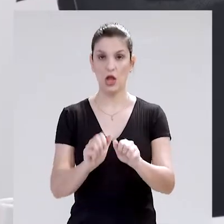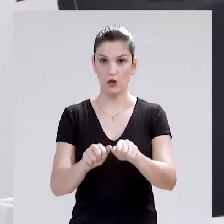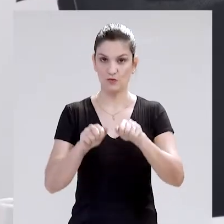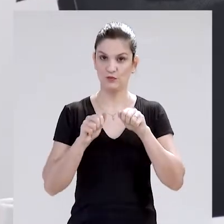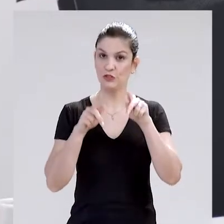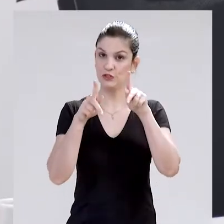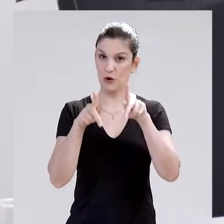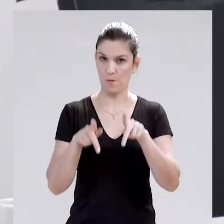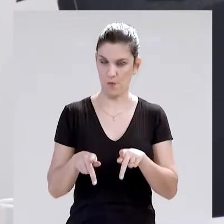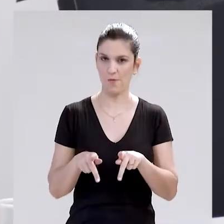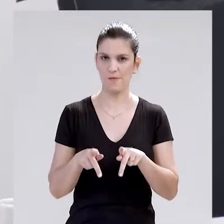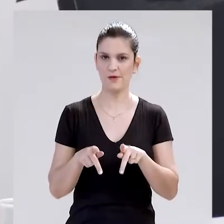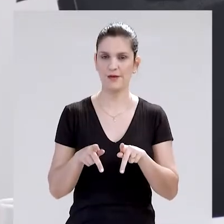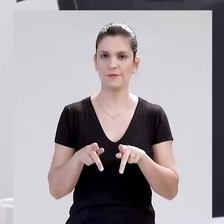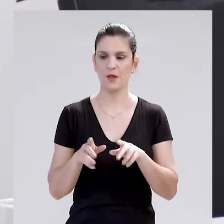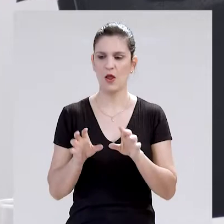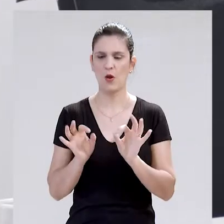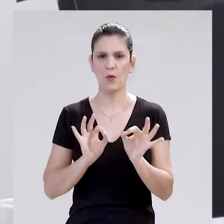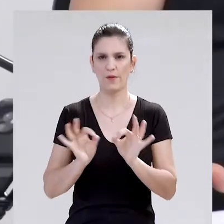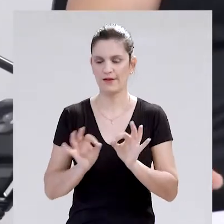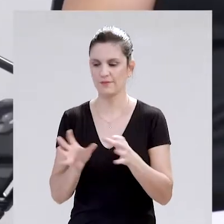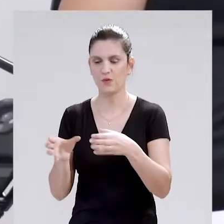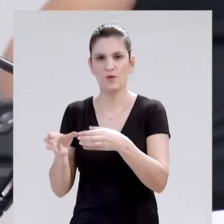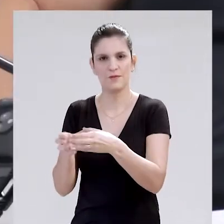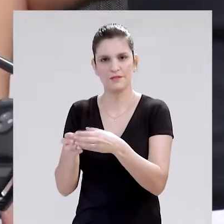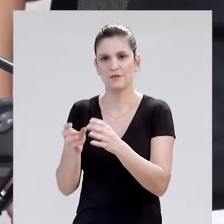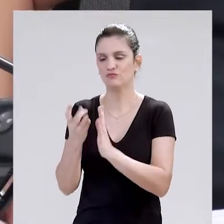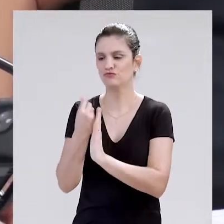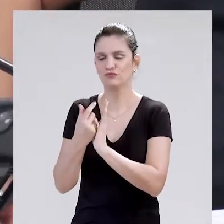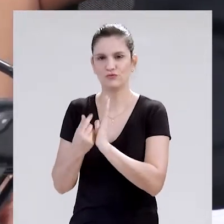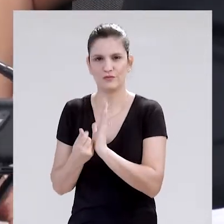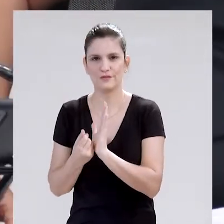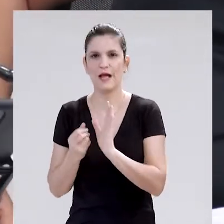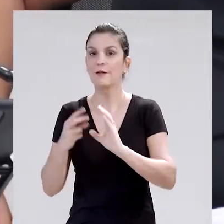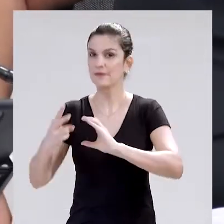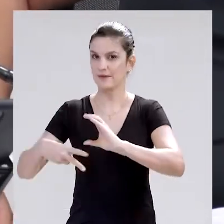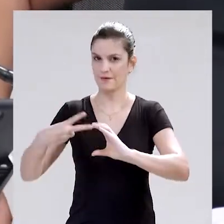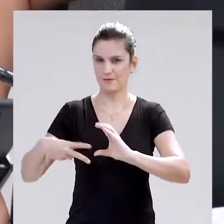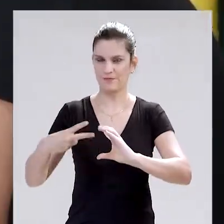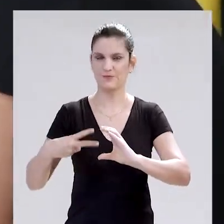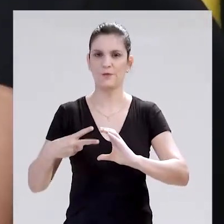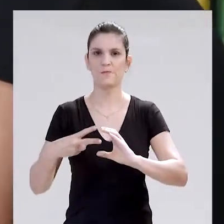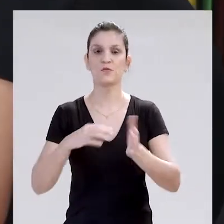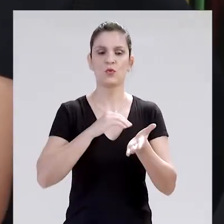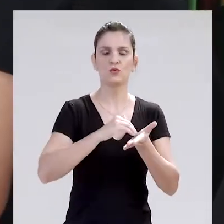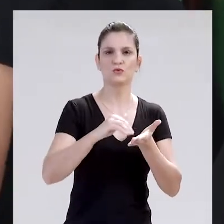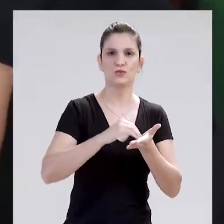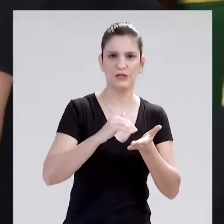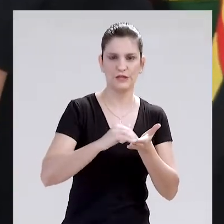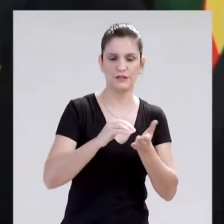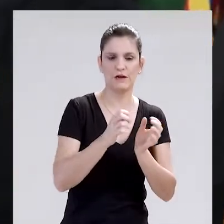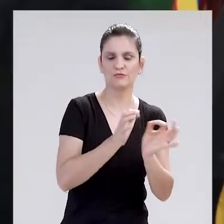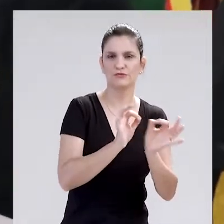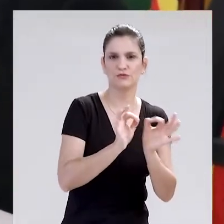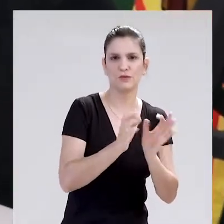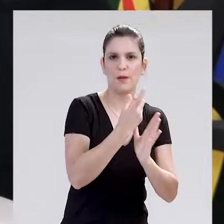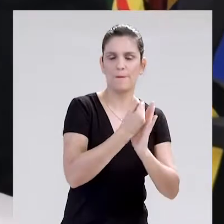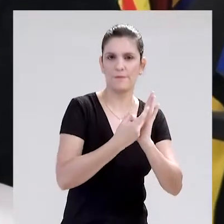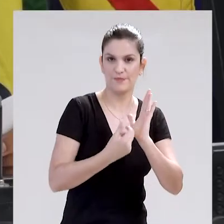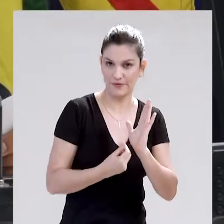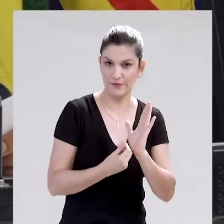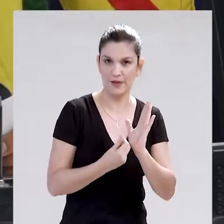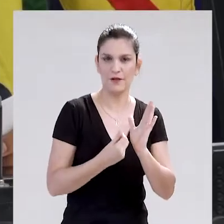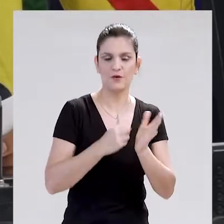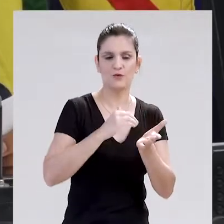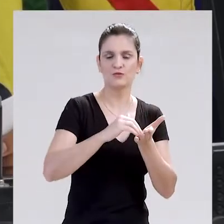Em audiência pública, convocada pela Comissão de Finanças e Orçamento da Câmara Municipal, o secretário de Finanças e Planejamento,